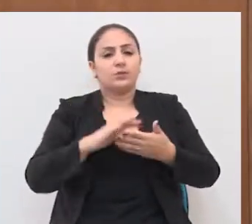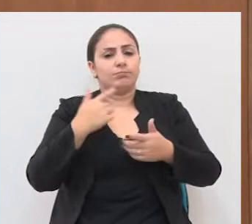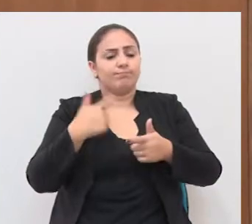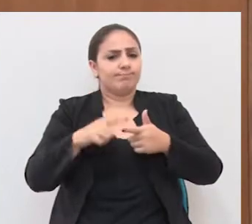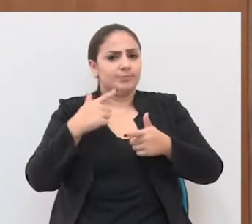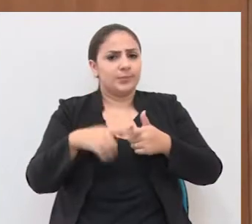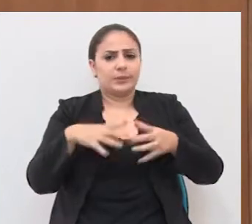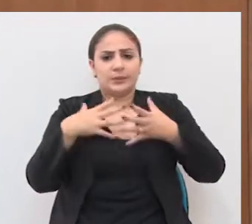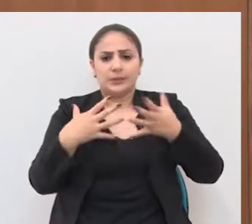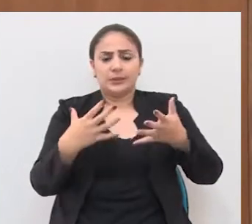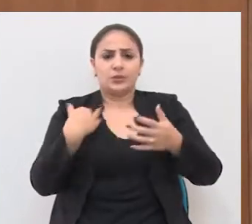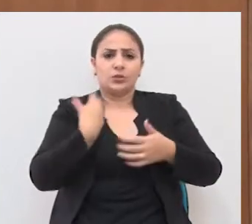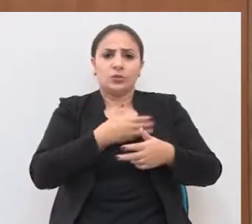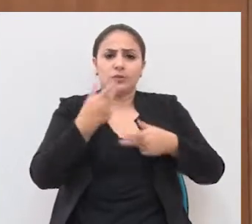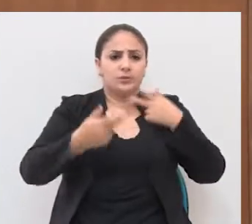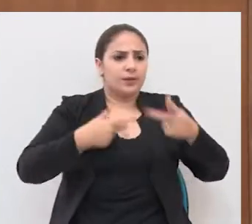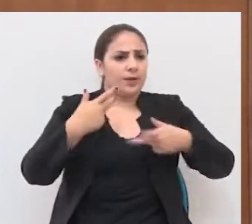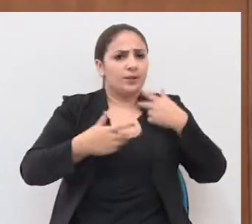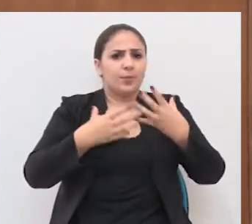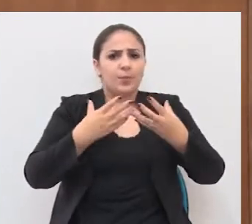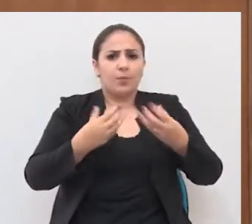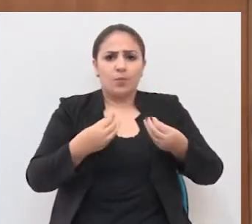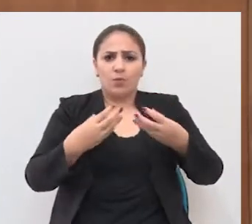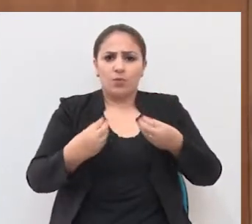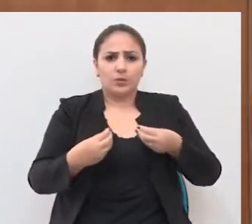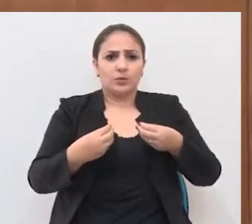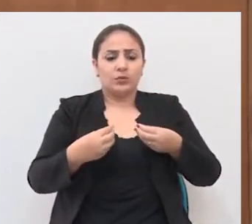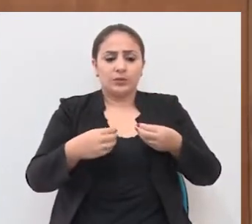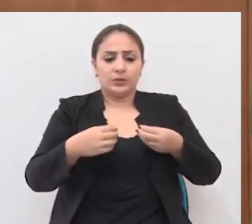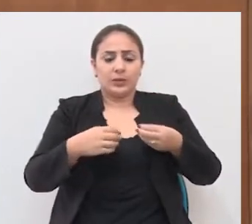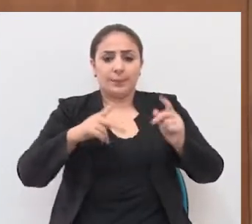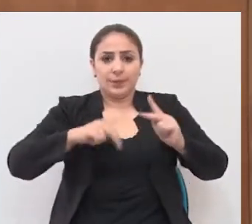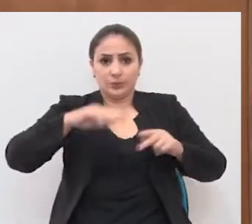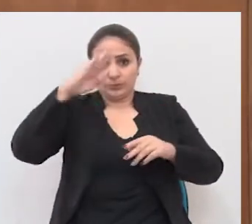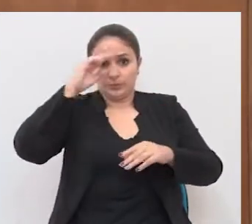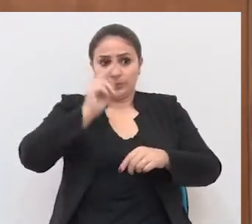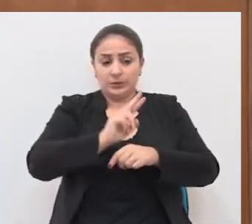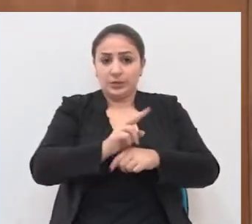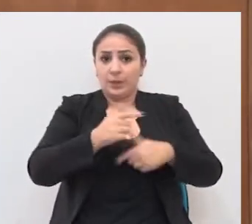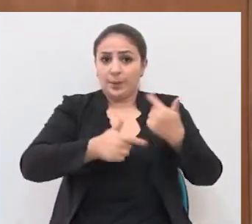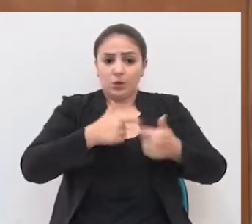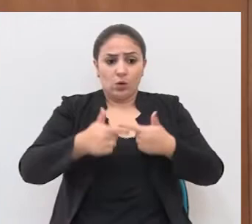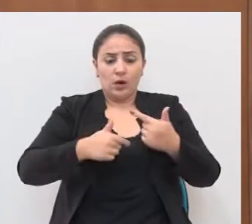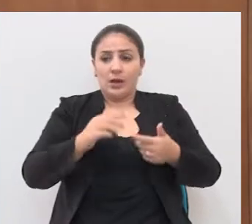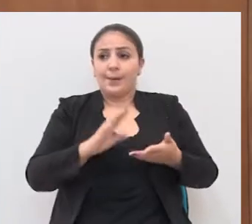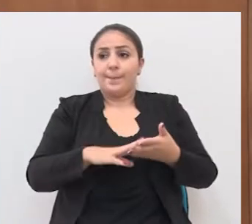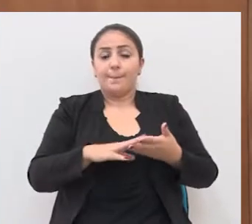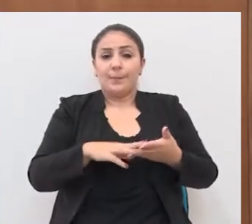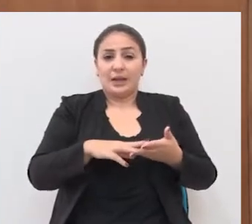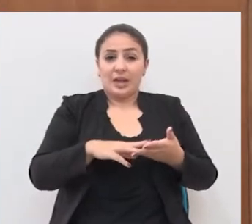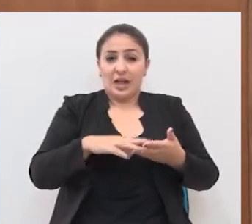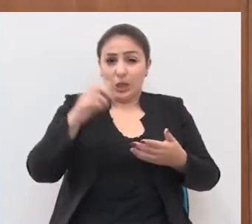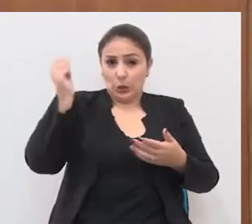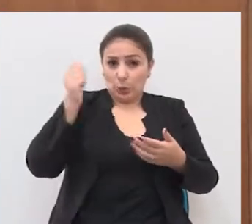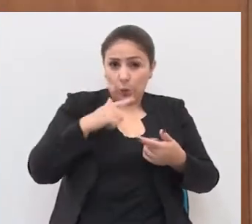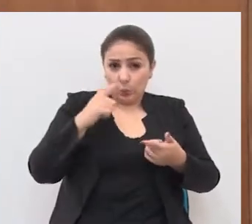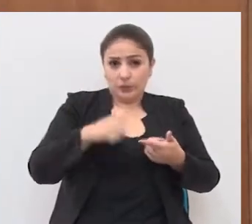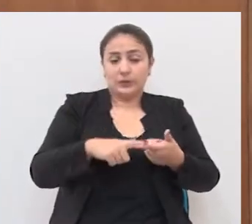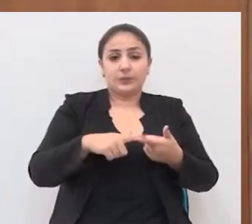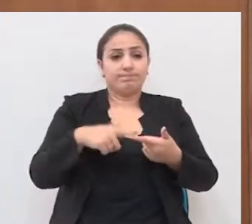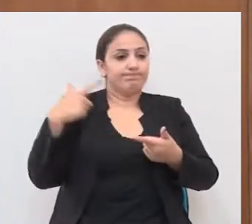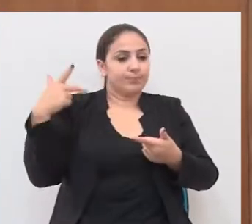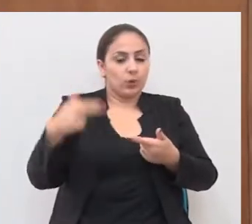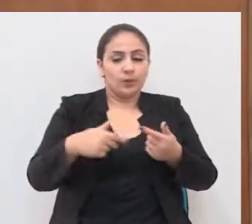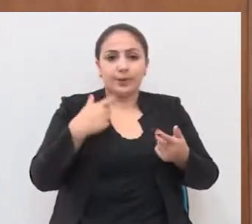desgaste muito grande. Nós temos relatos de vários vigilantes, trabalhadores que estão com a luz cortada, sem mercado, sem